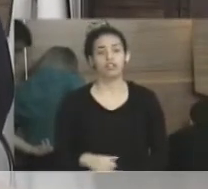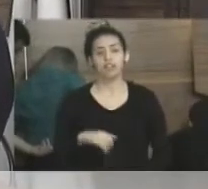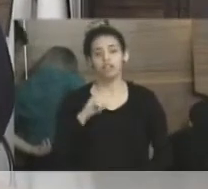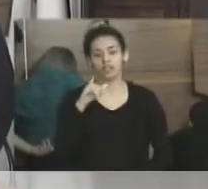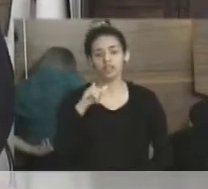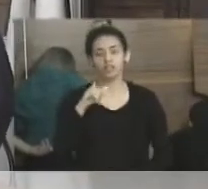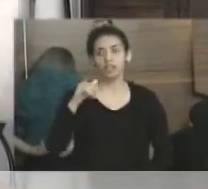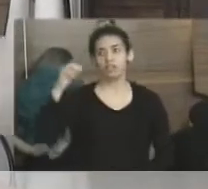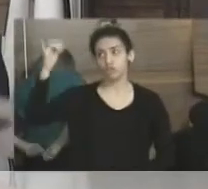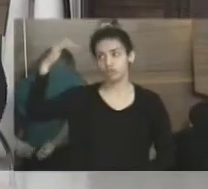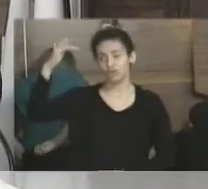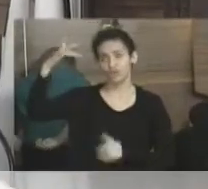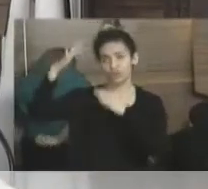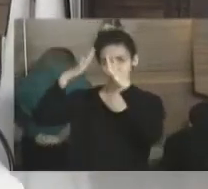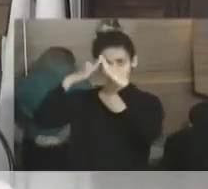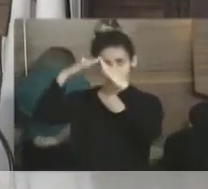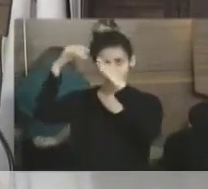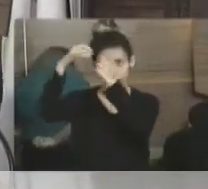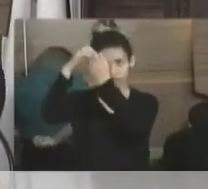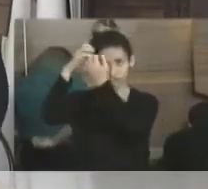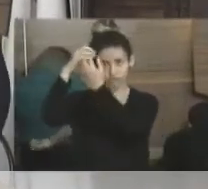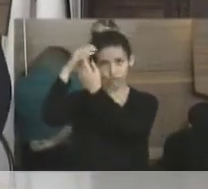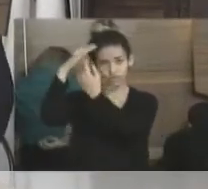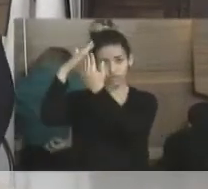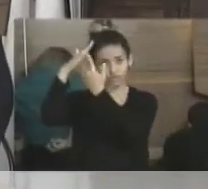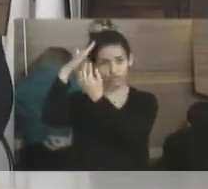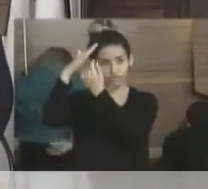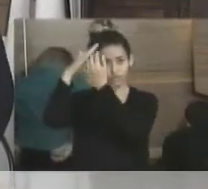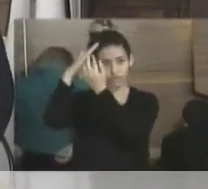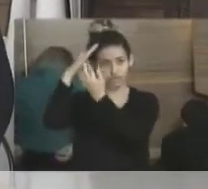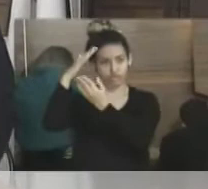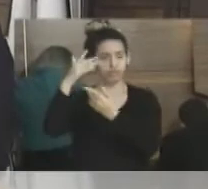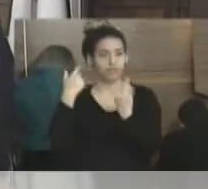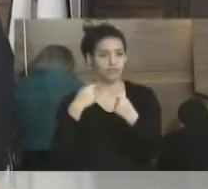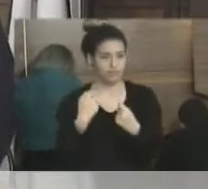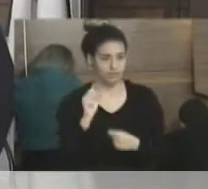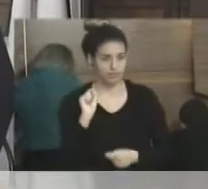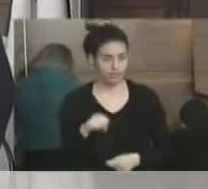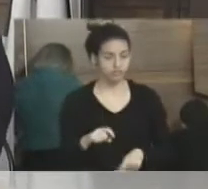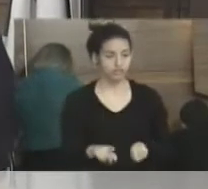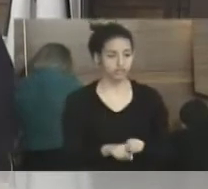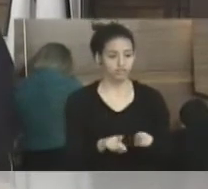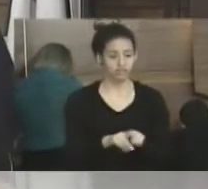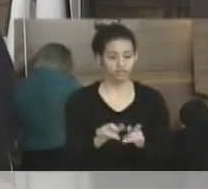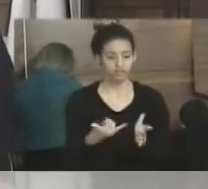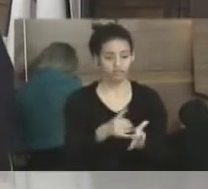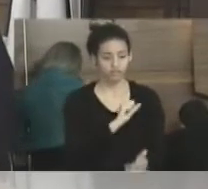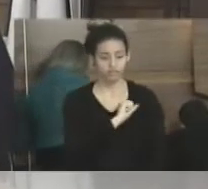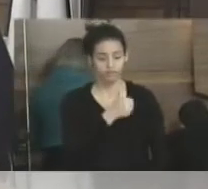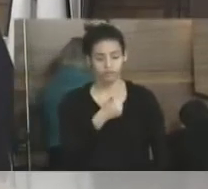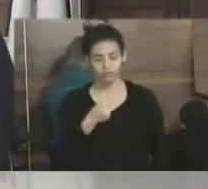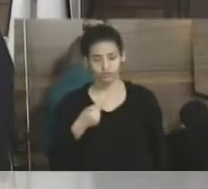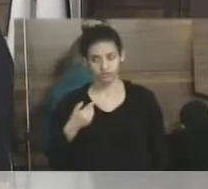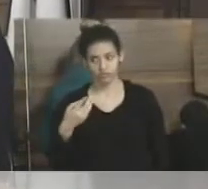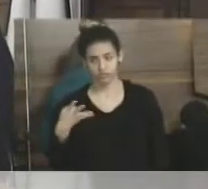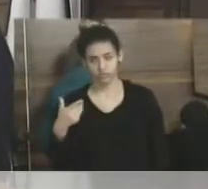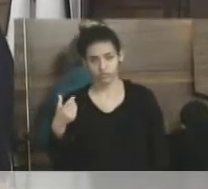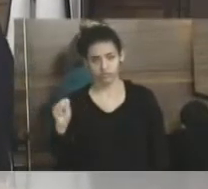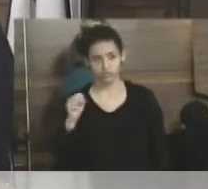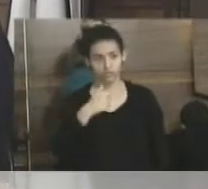não dá. Tem que solicitar, sim, o mais rápido possível. Indicação 1748,